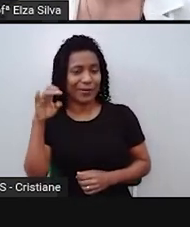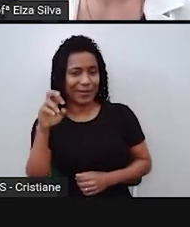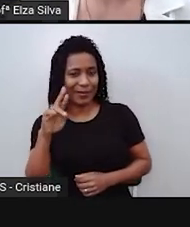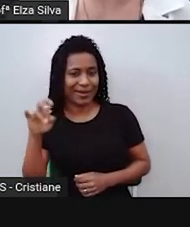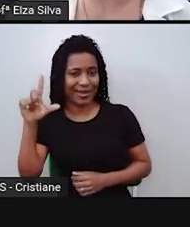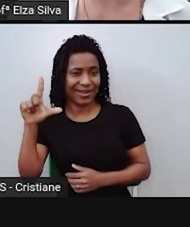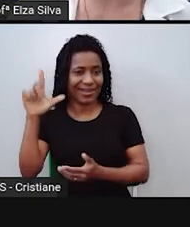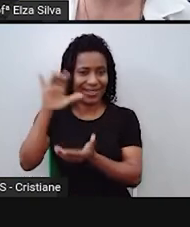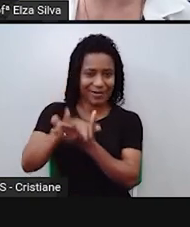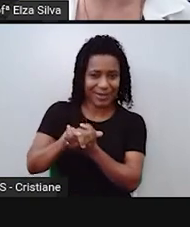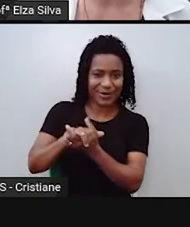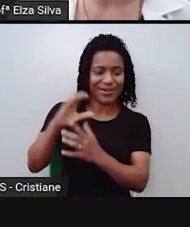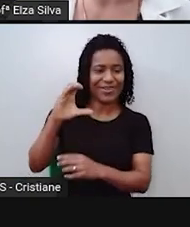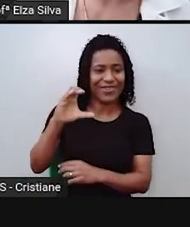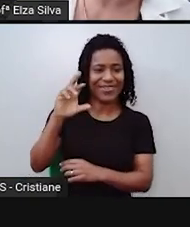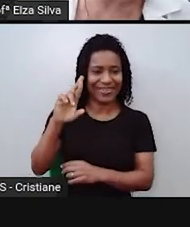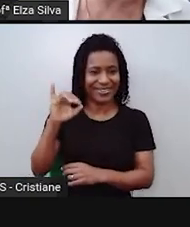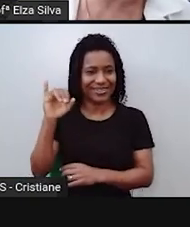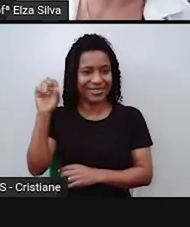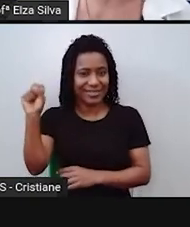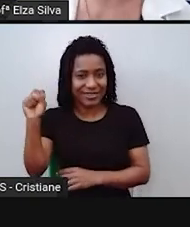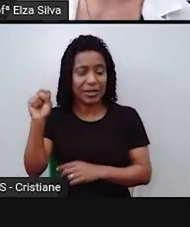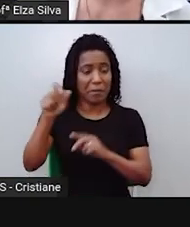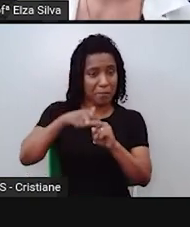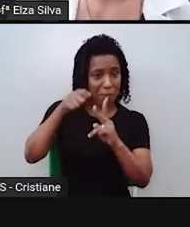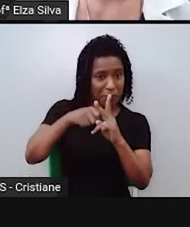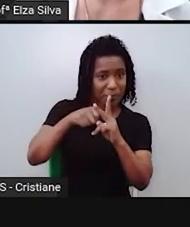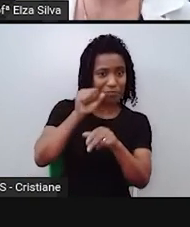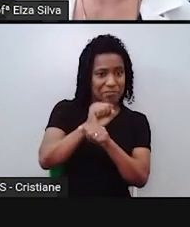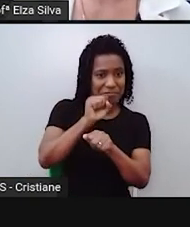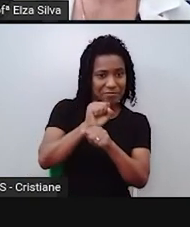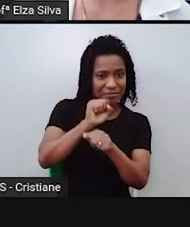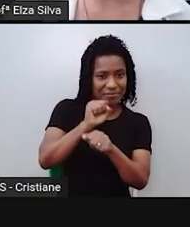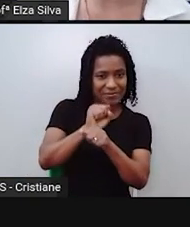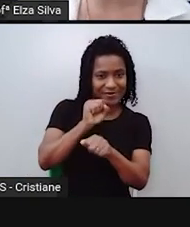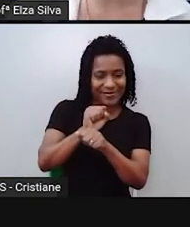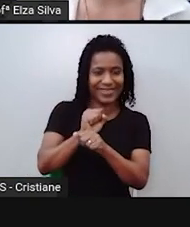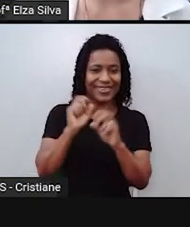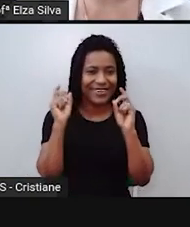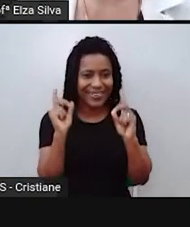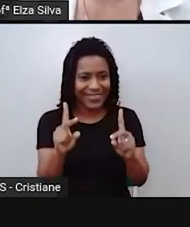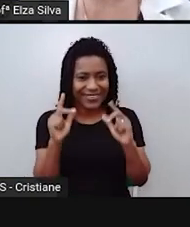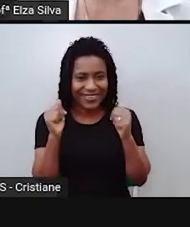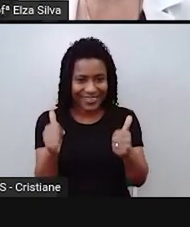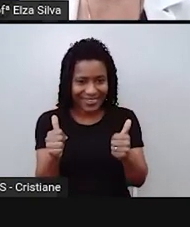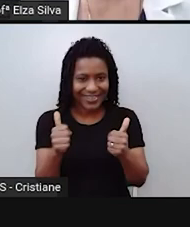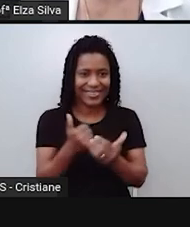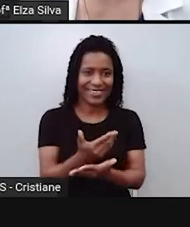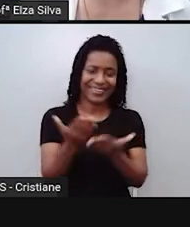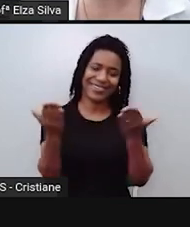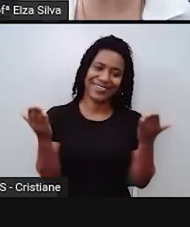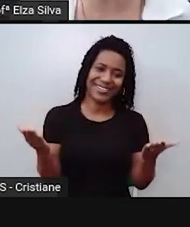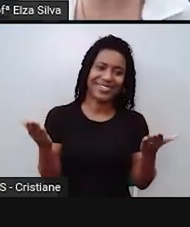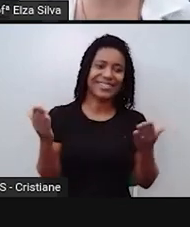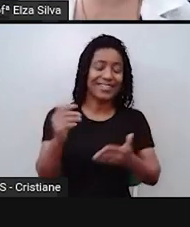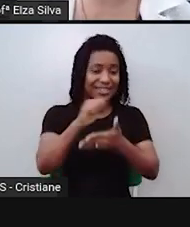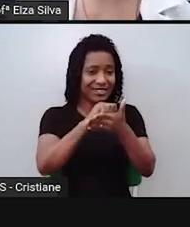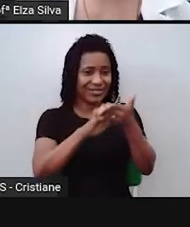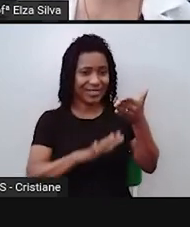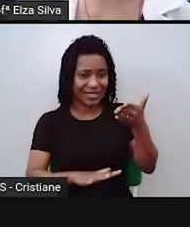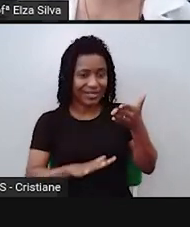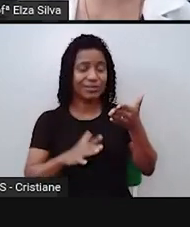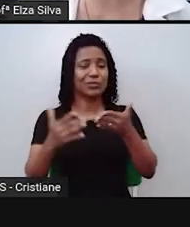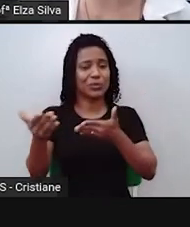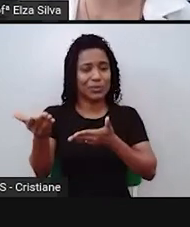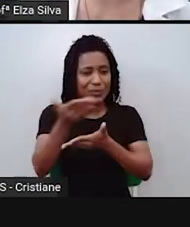Chris em dois meses. Ok, students? Espero que essa atividade tenha ajudado na compreensão do